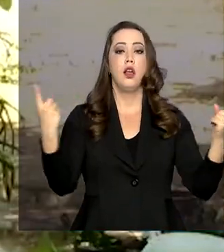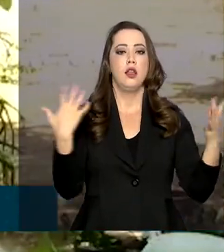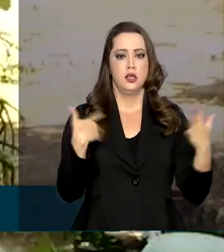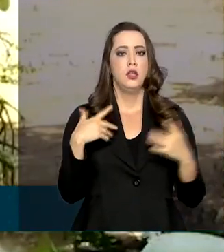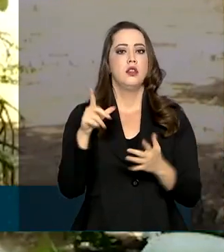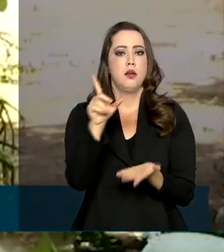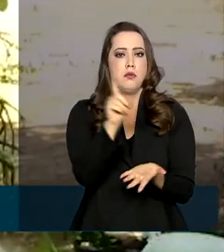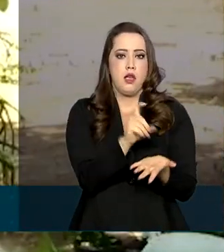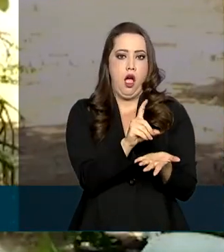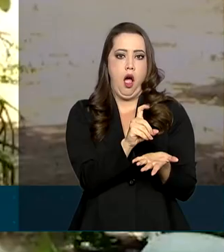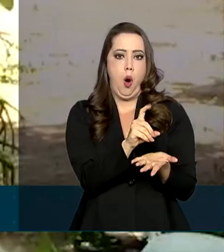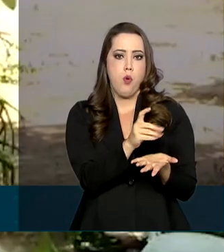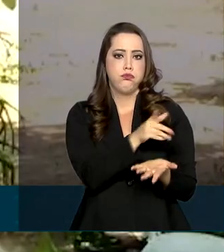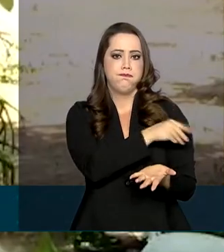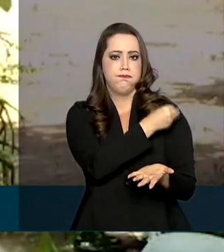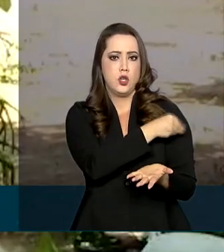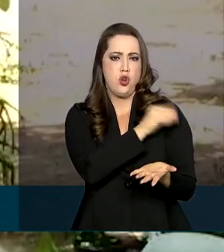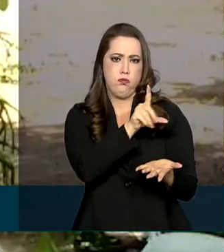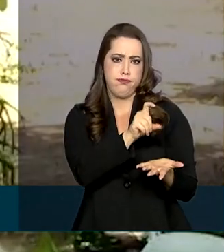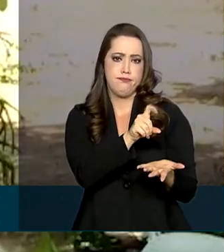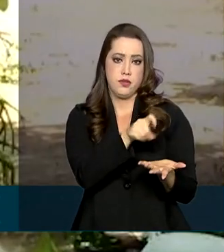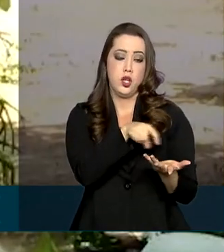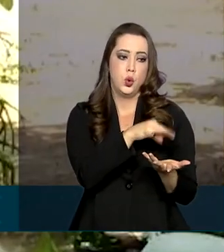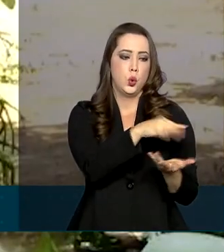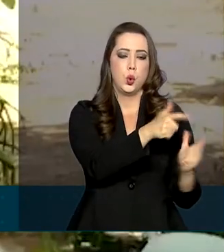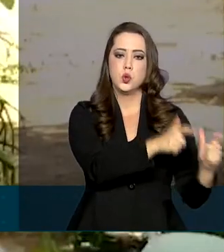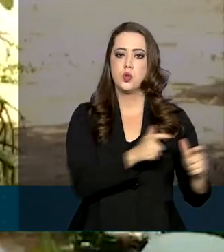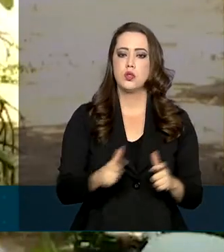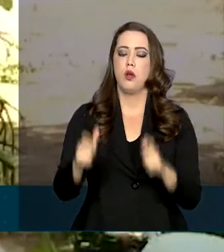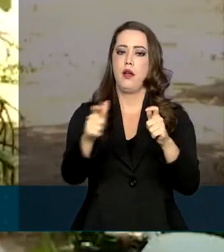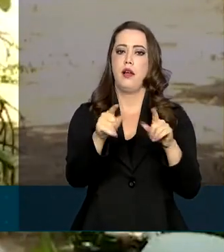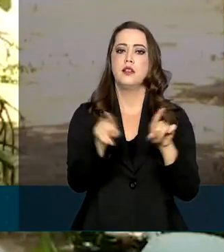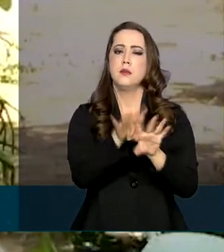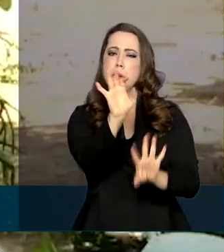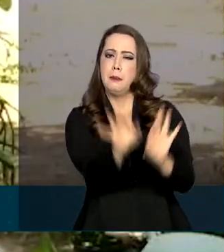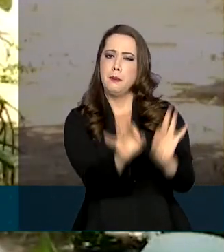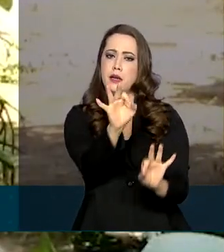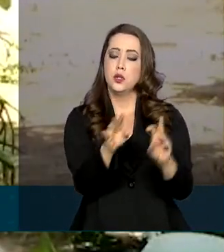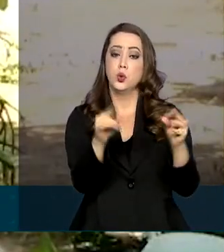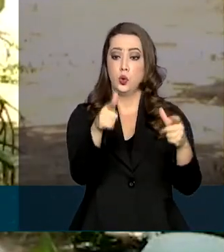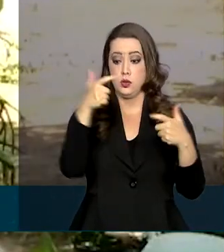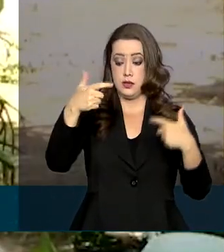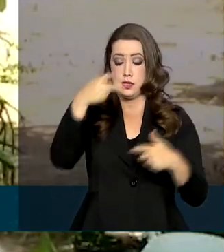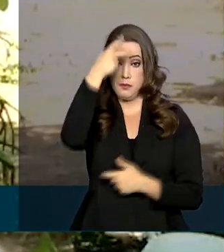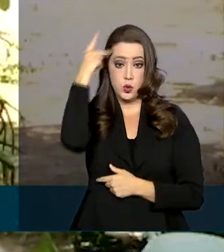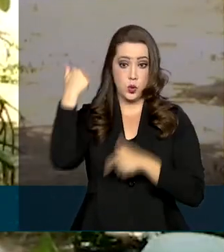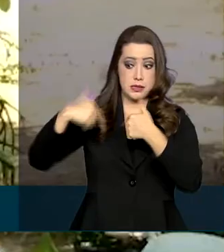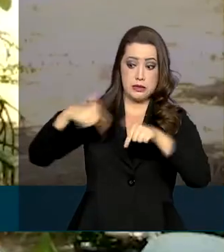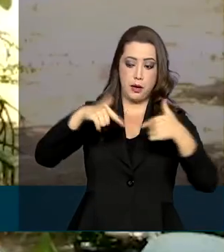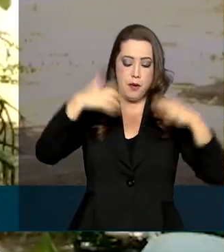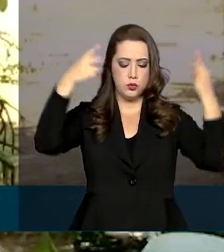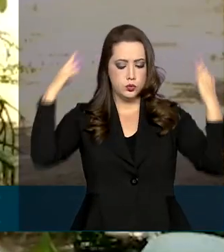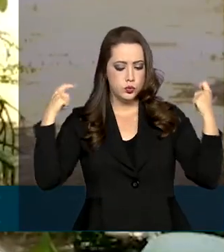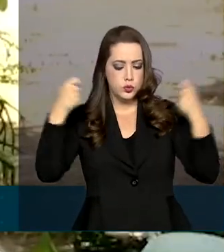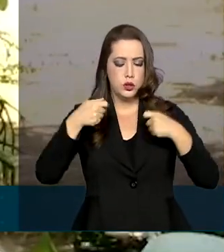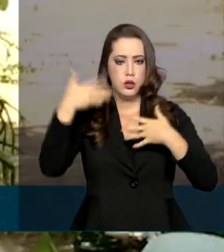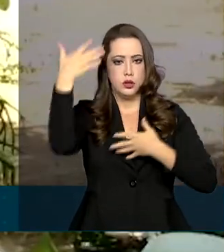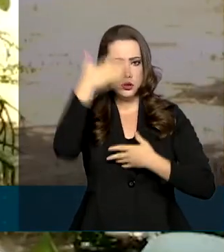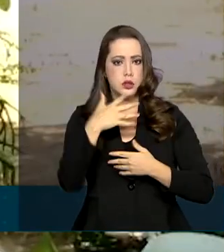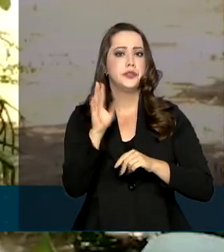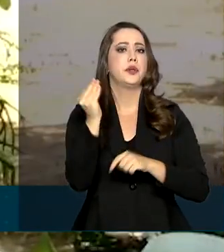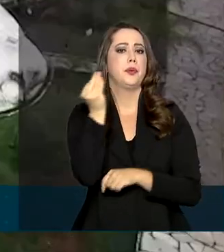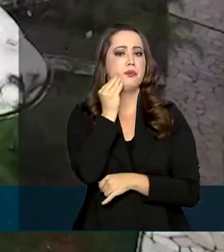todas as áreas. Nós também estamos paramentando todos os nossos funcionários, testando, inclusive, esses